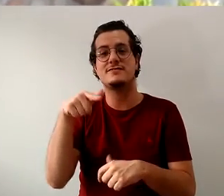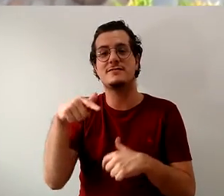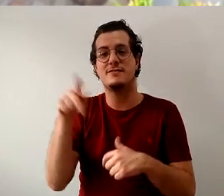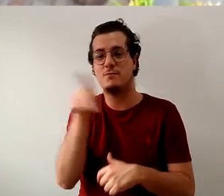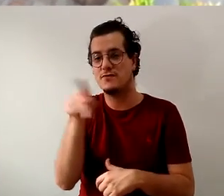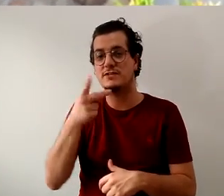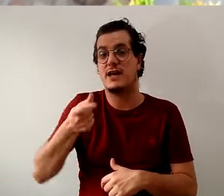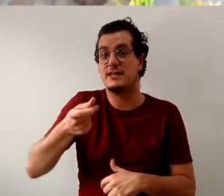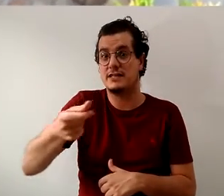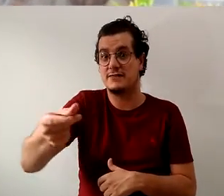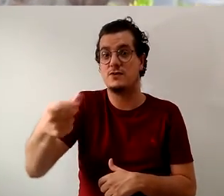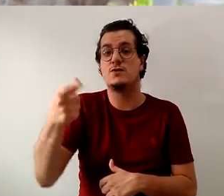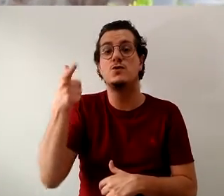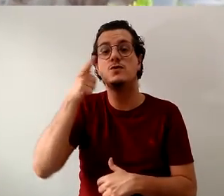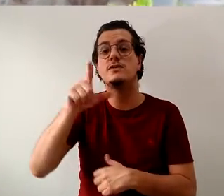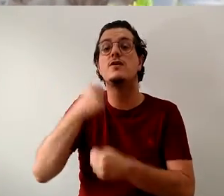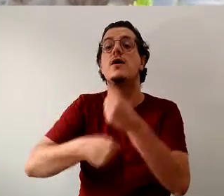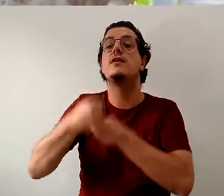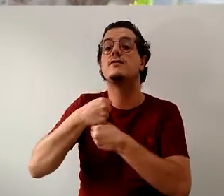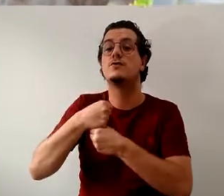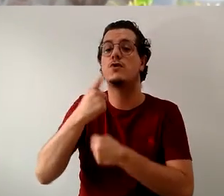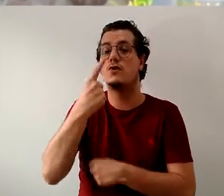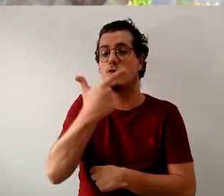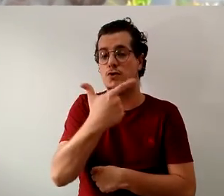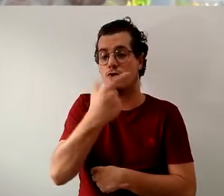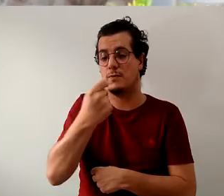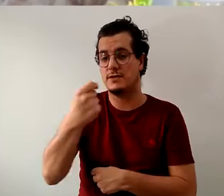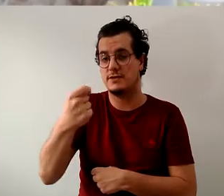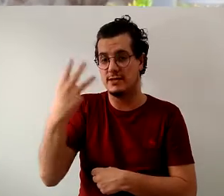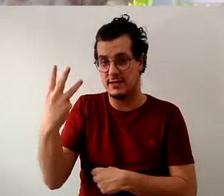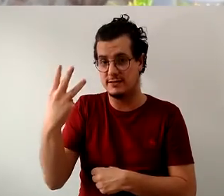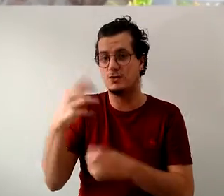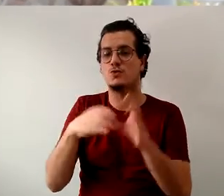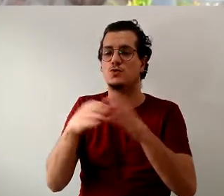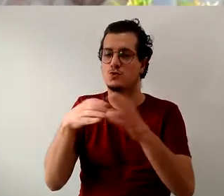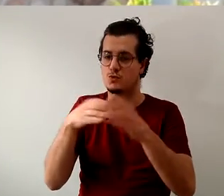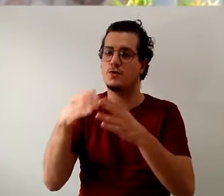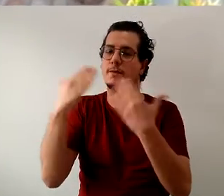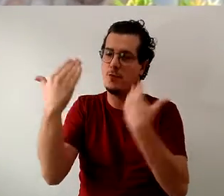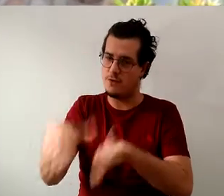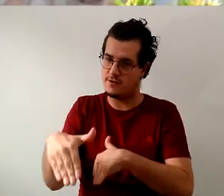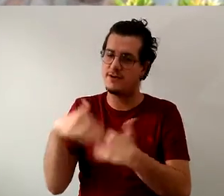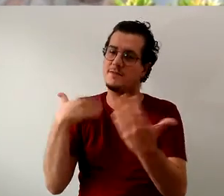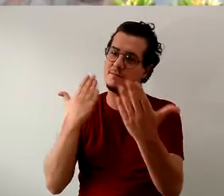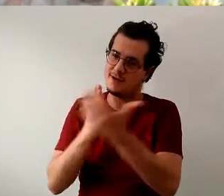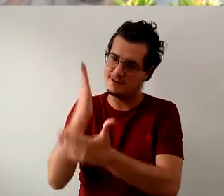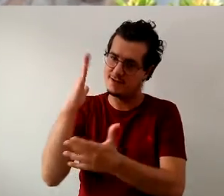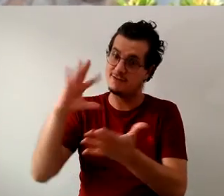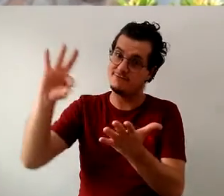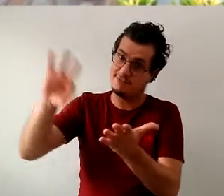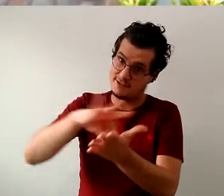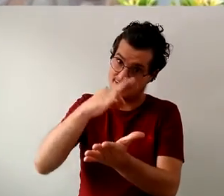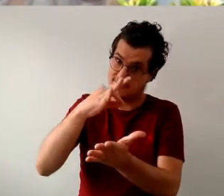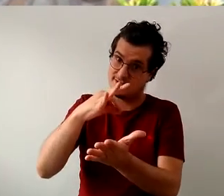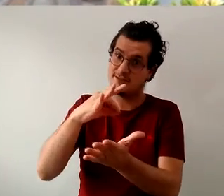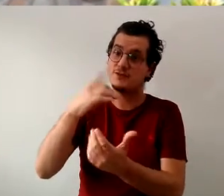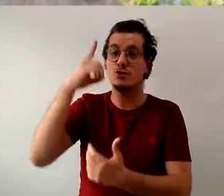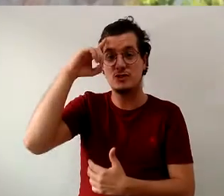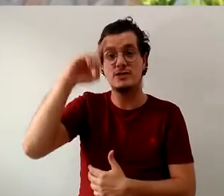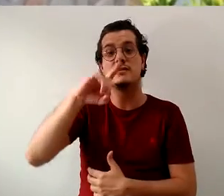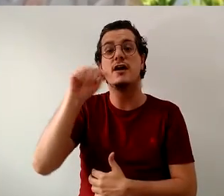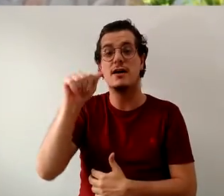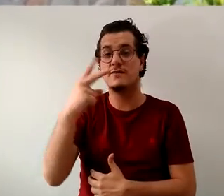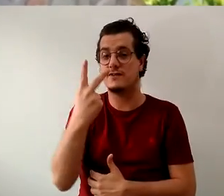efetiva no concurso de 2003 e tomei posto no dia 26 de